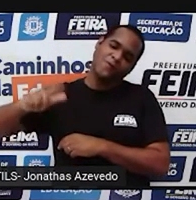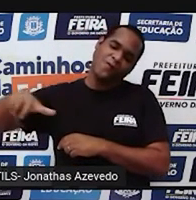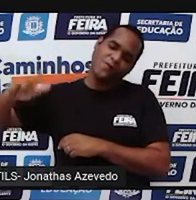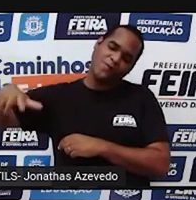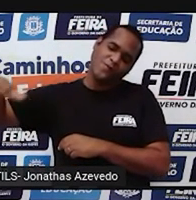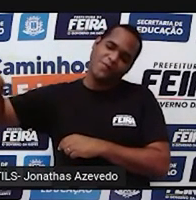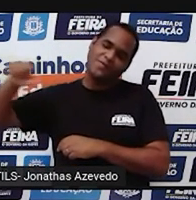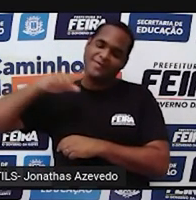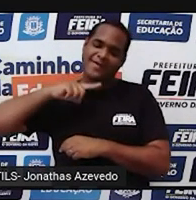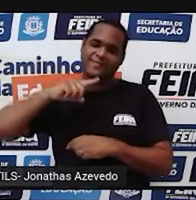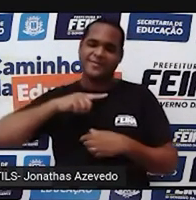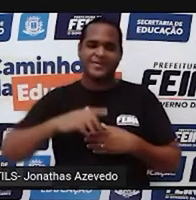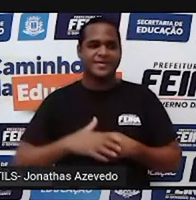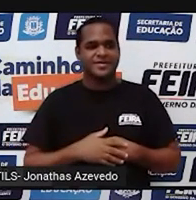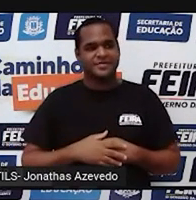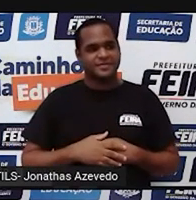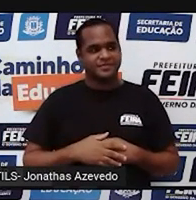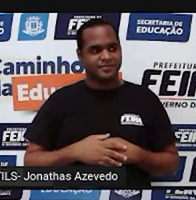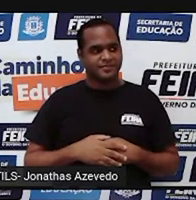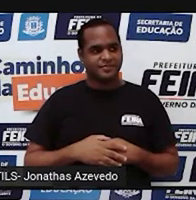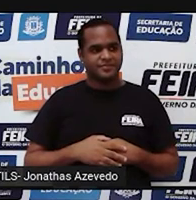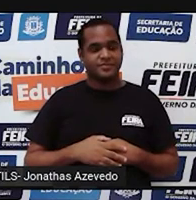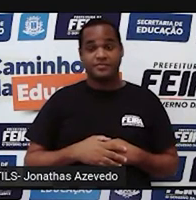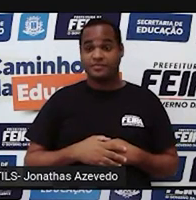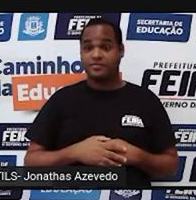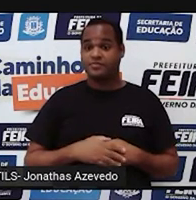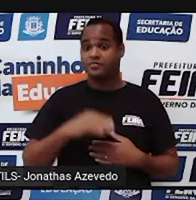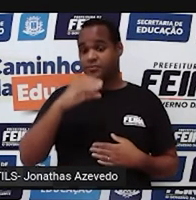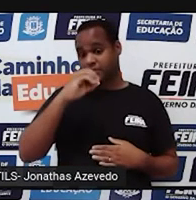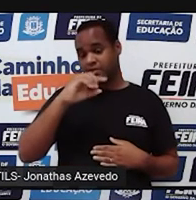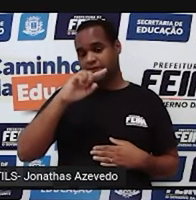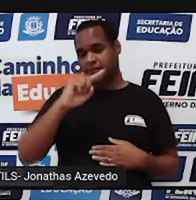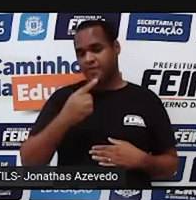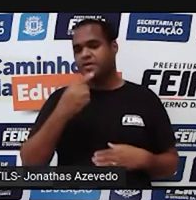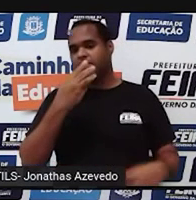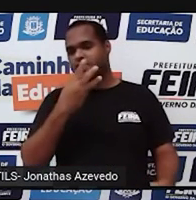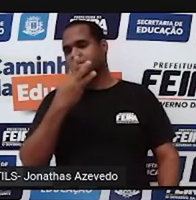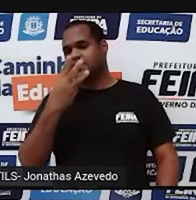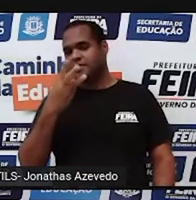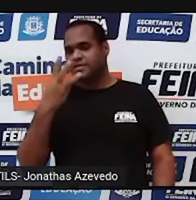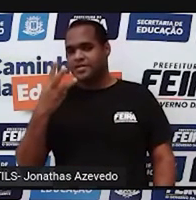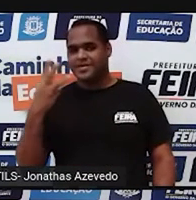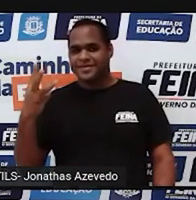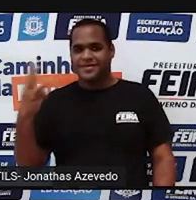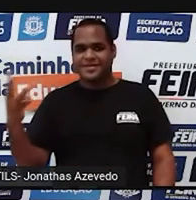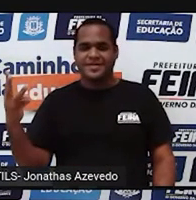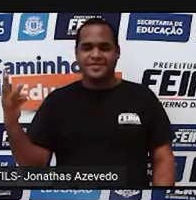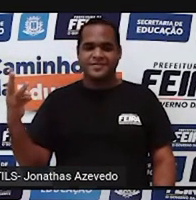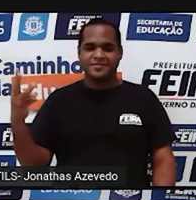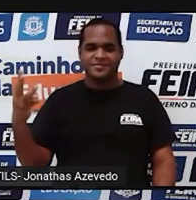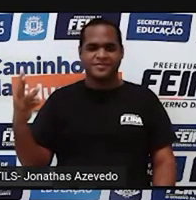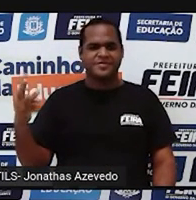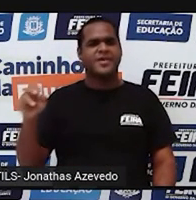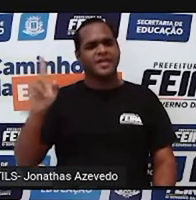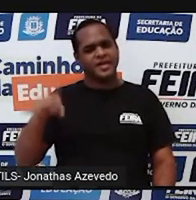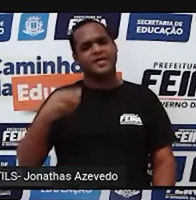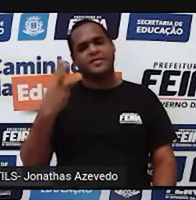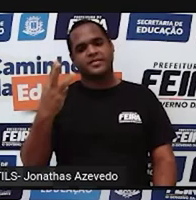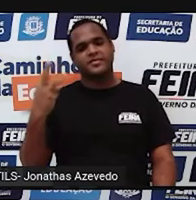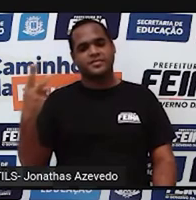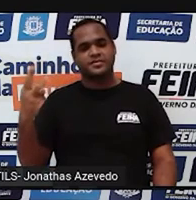todo. Um exemplo, zero vírgula três, três, três, três, três, três. E esses três